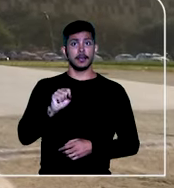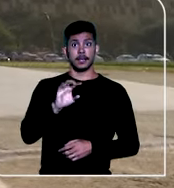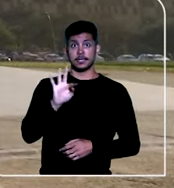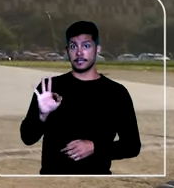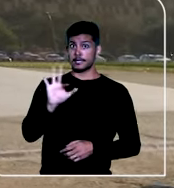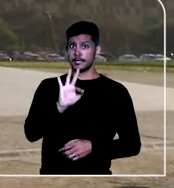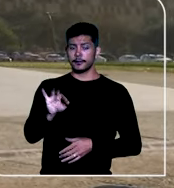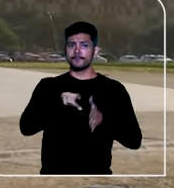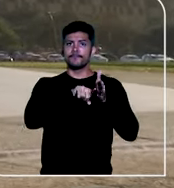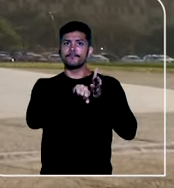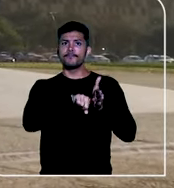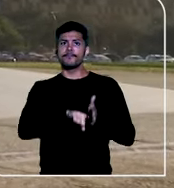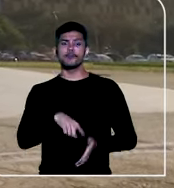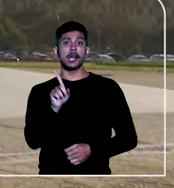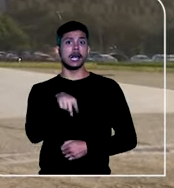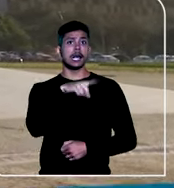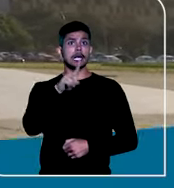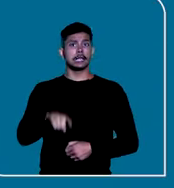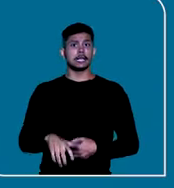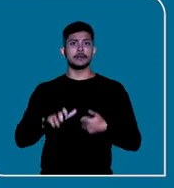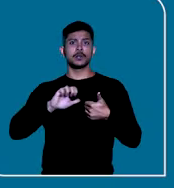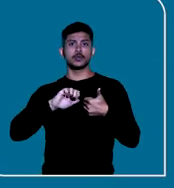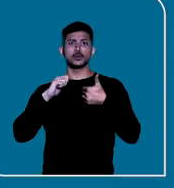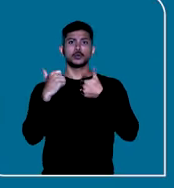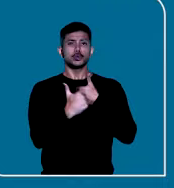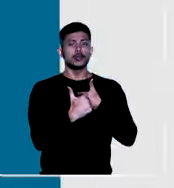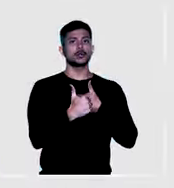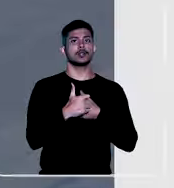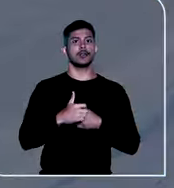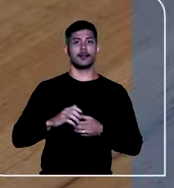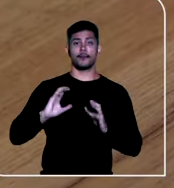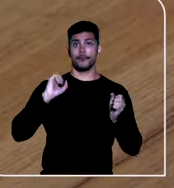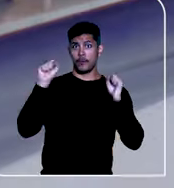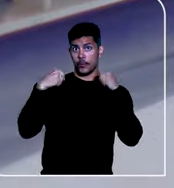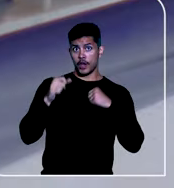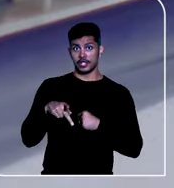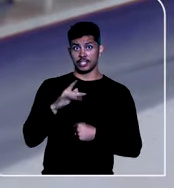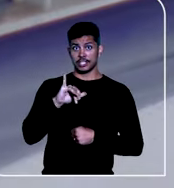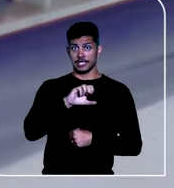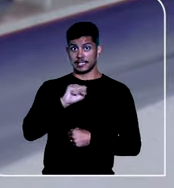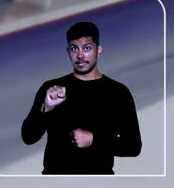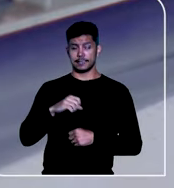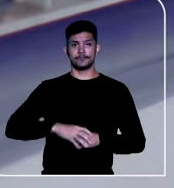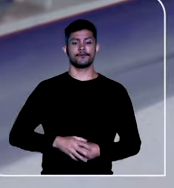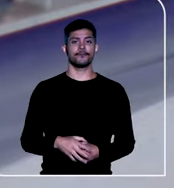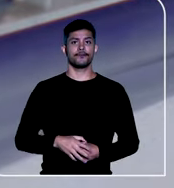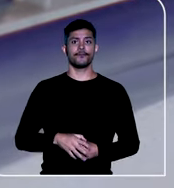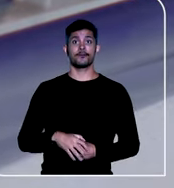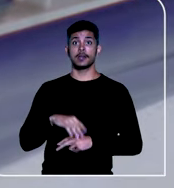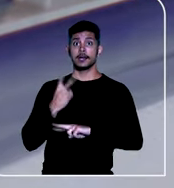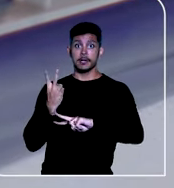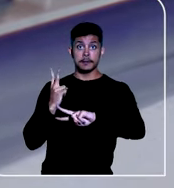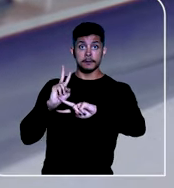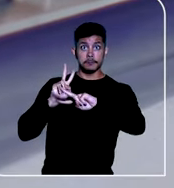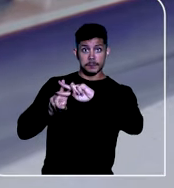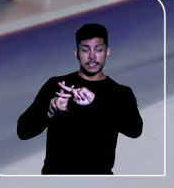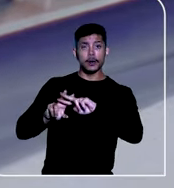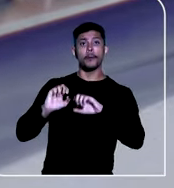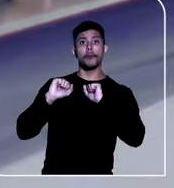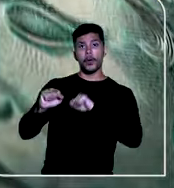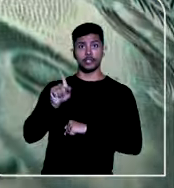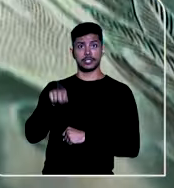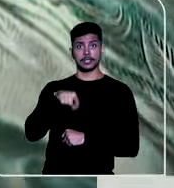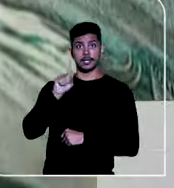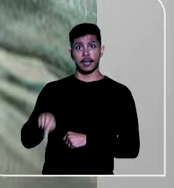que STF examine a anulação do júri da Boate Kiss. E mais, prisão civil pode ser caçada se não